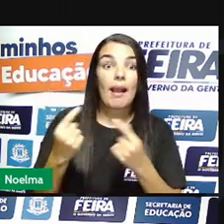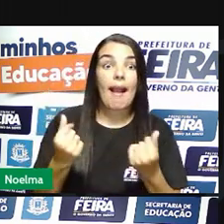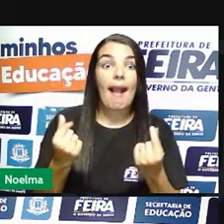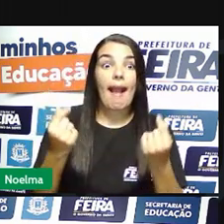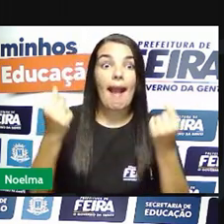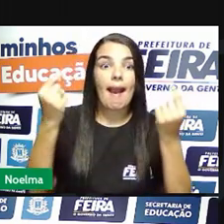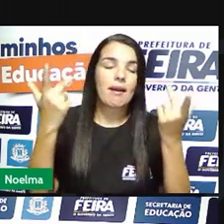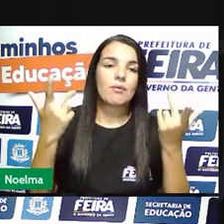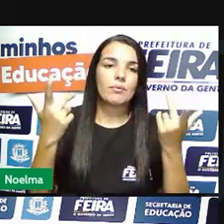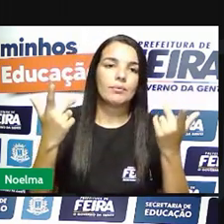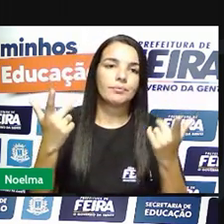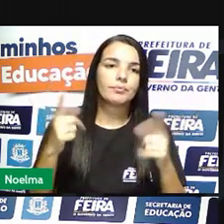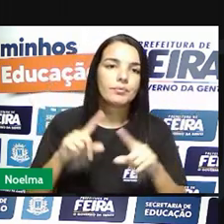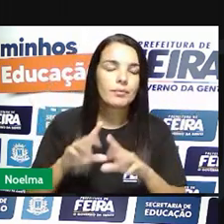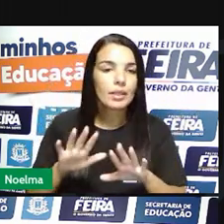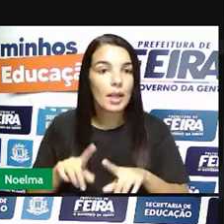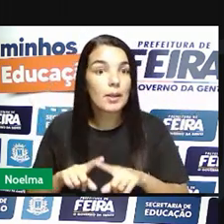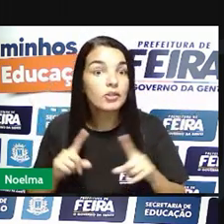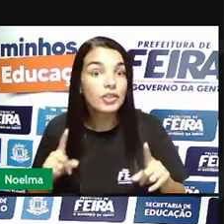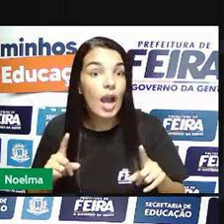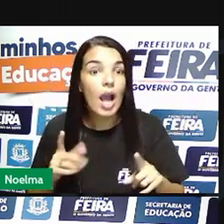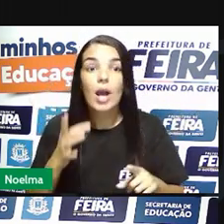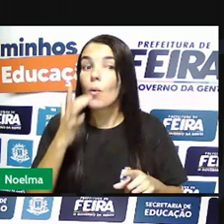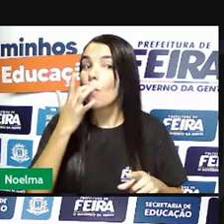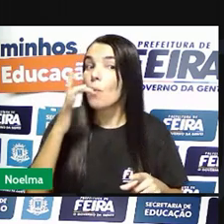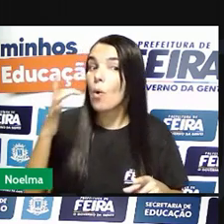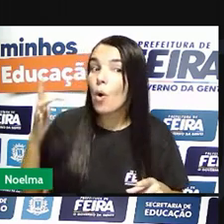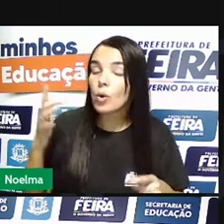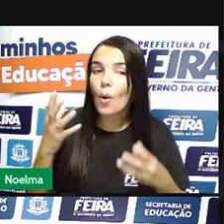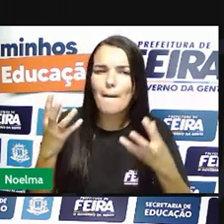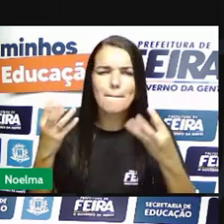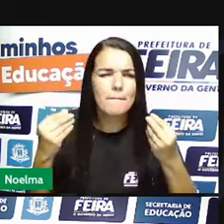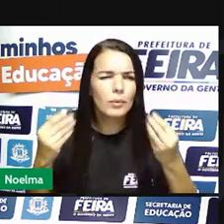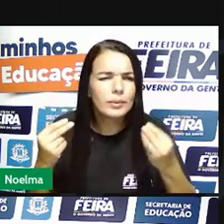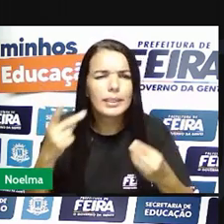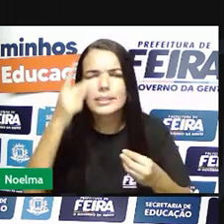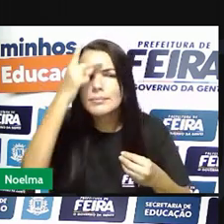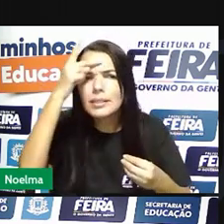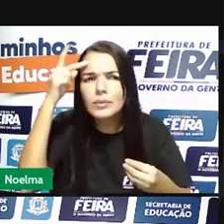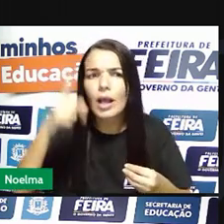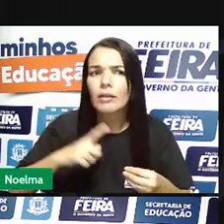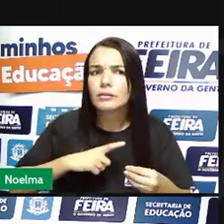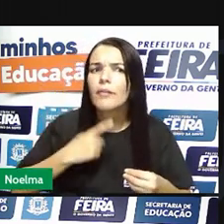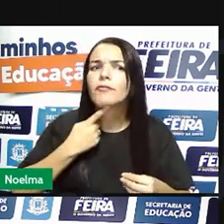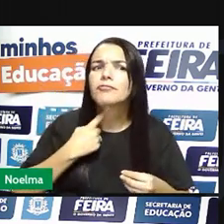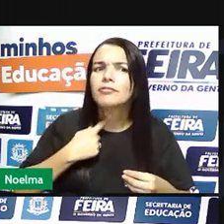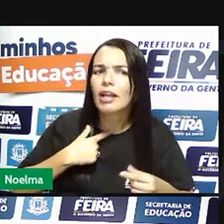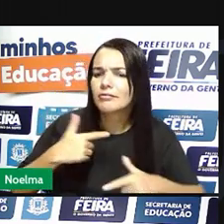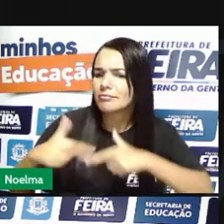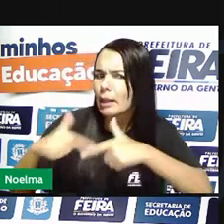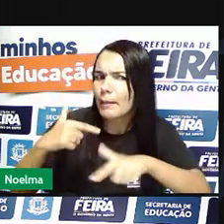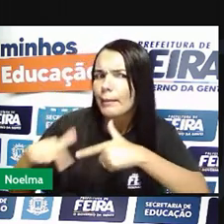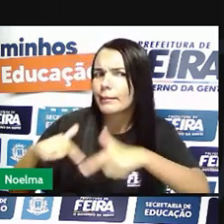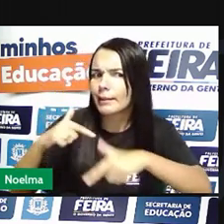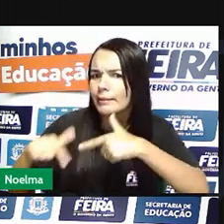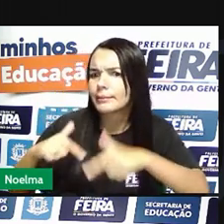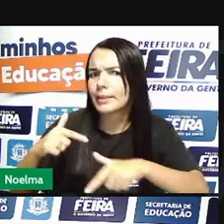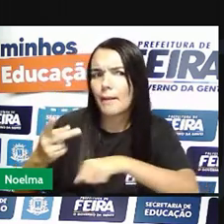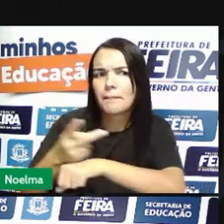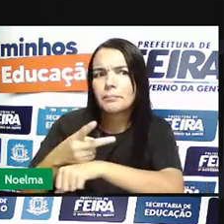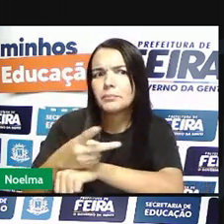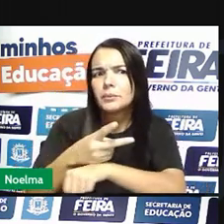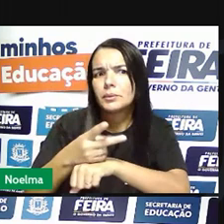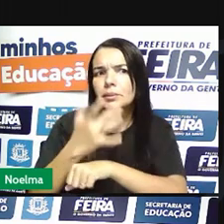Já no caso da produção de ouro, muitos se dedicavam a essa atividade. Tinha muita gente que estava trabalhando aí na exploração